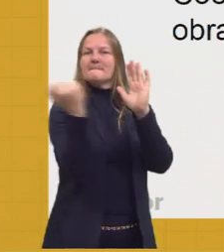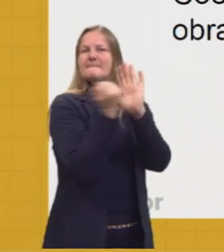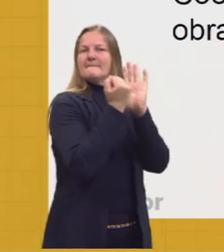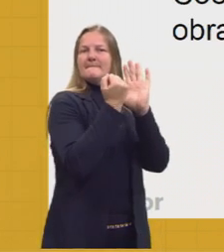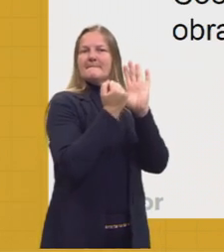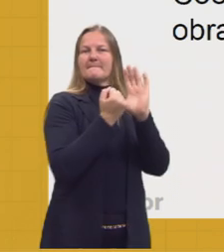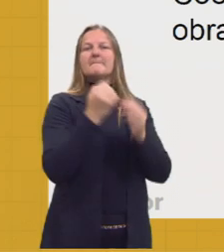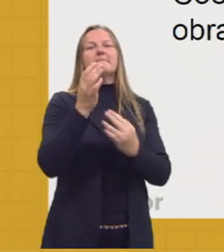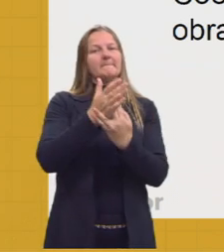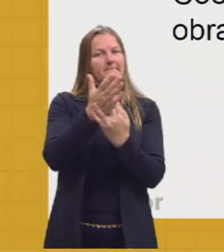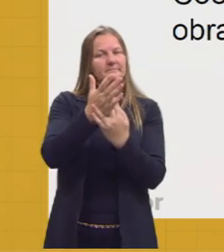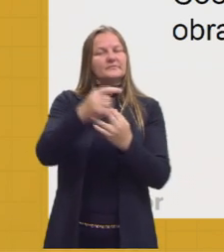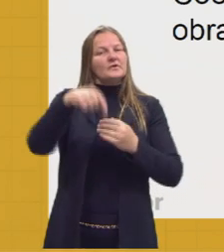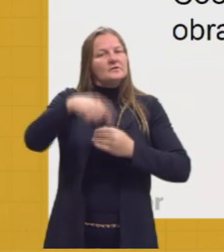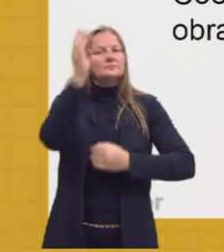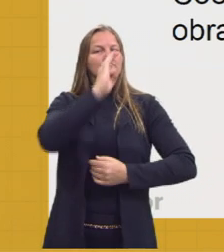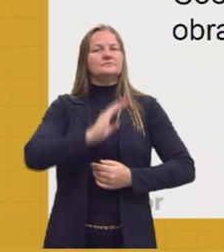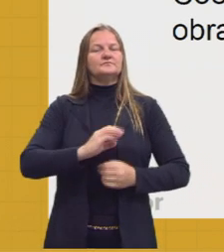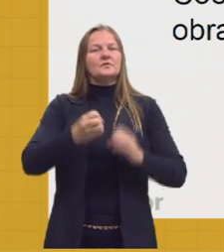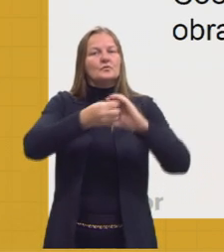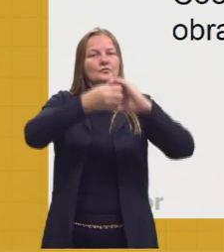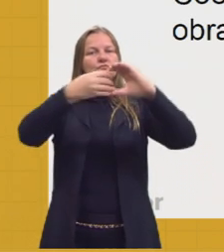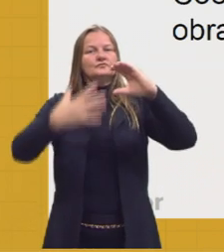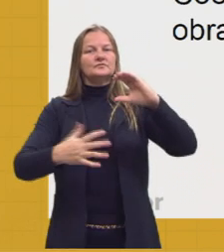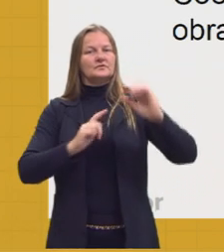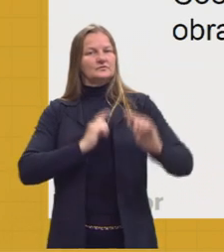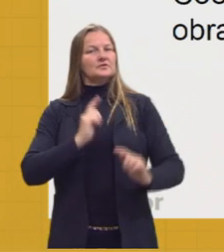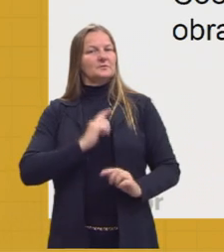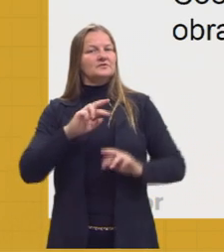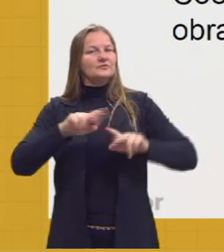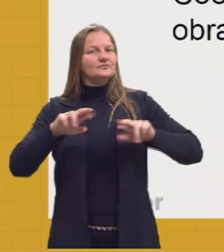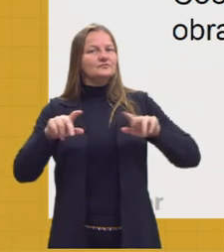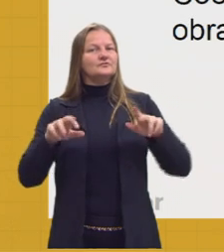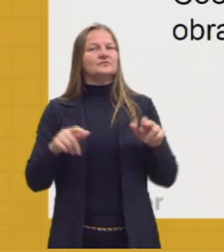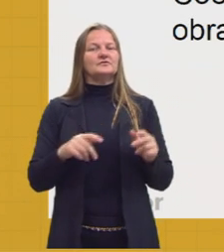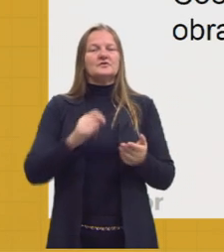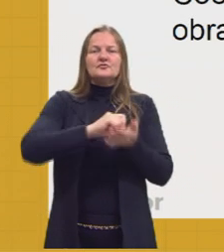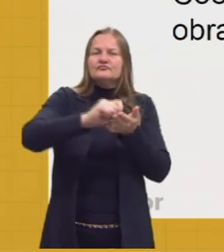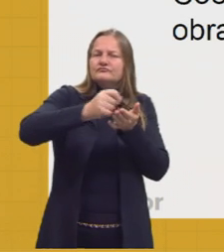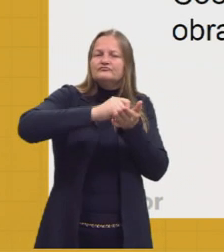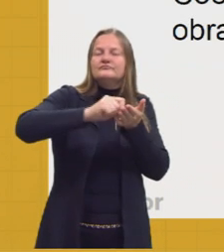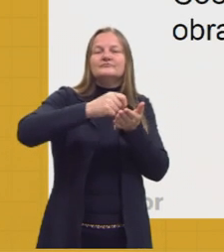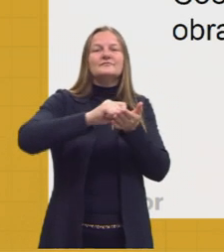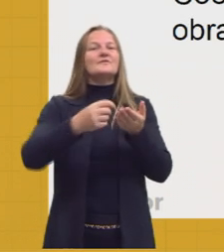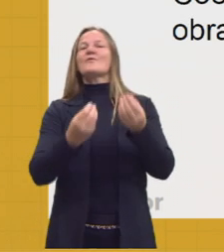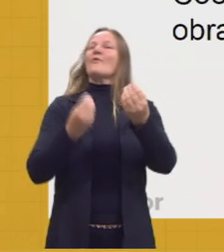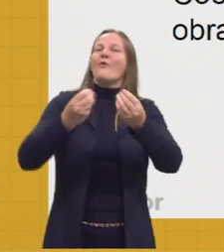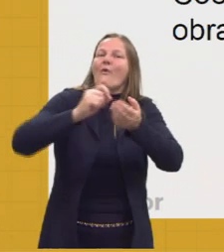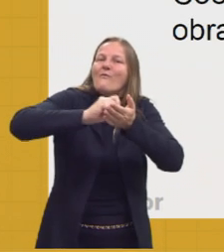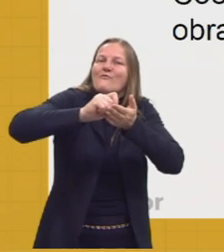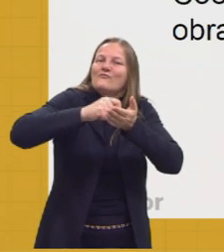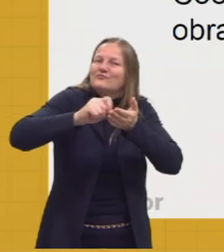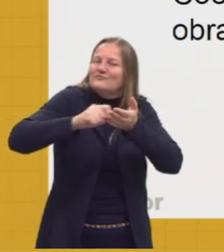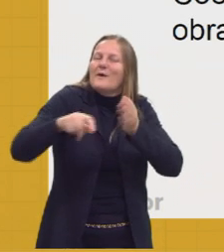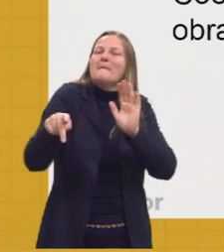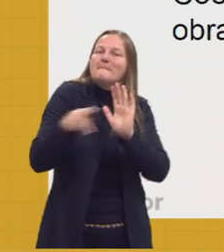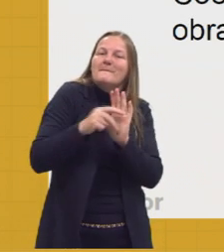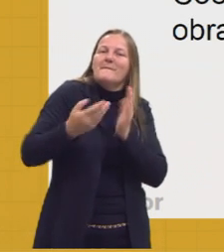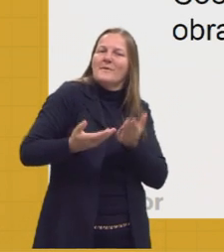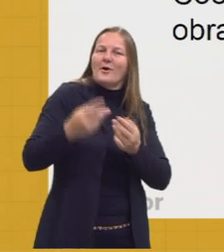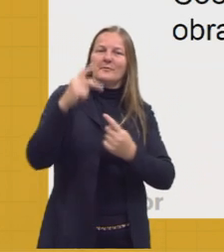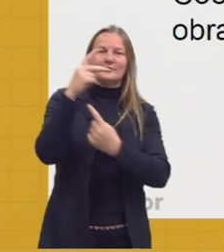vai apresentando diversas características gramaticais da época, como grafias, a maneira como era escrita na época,